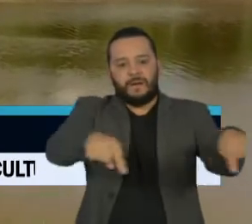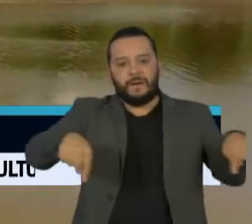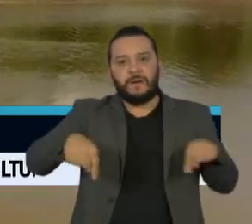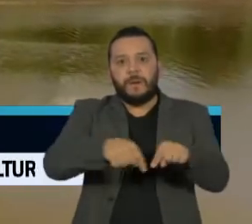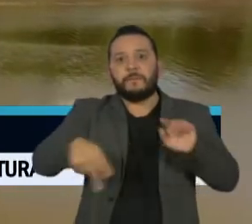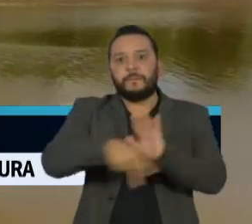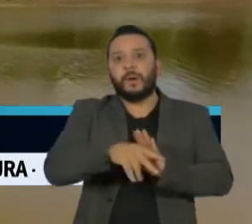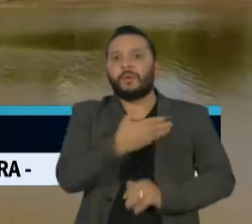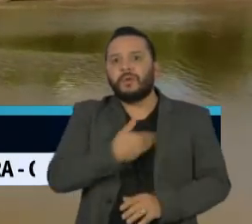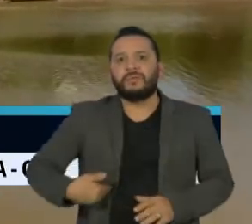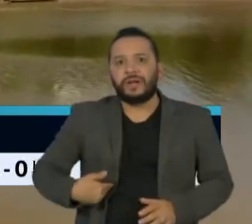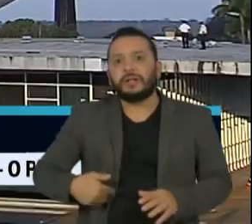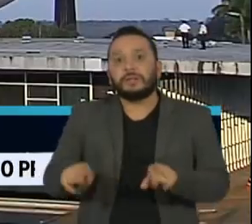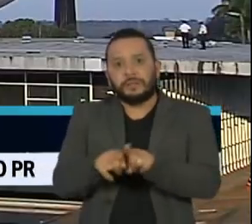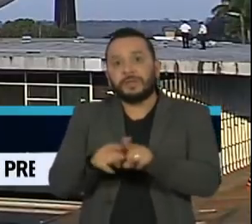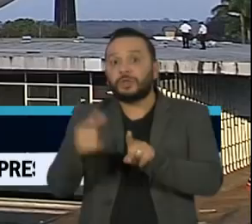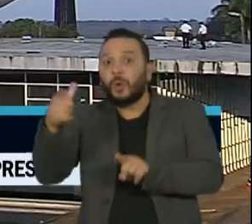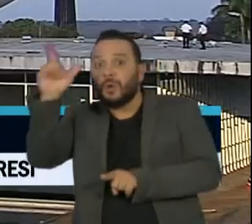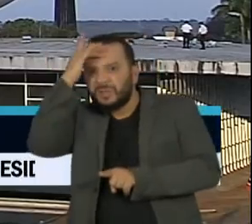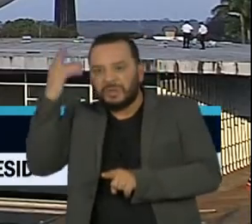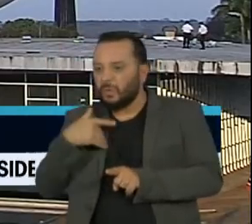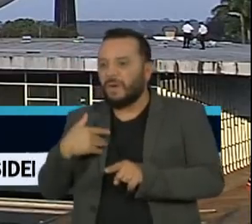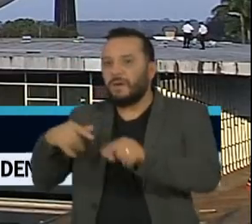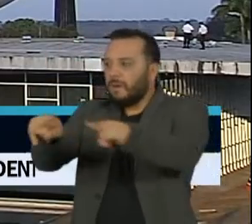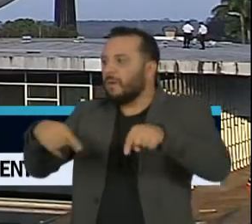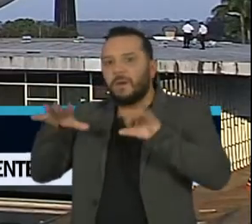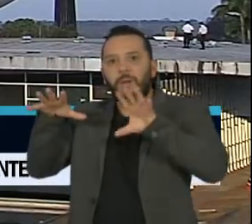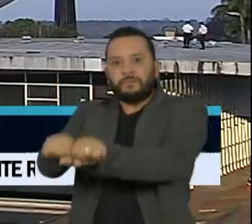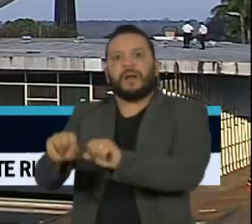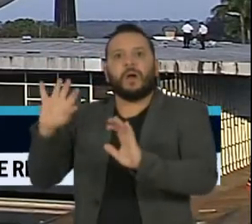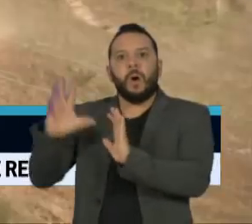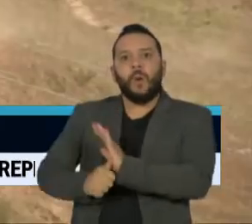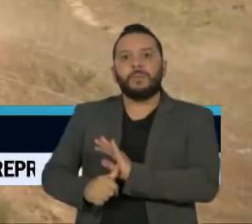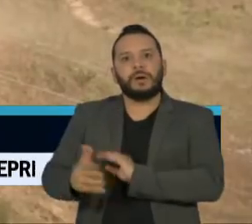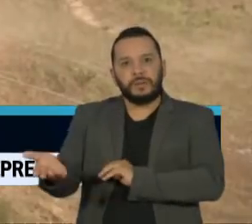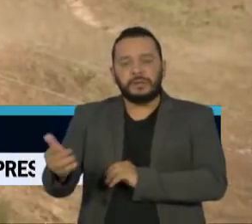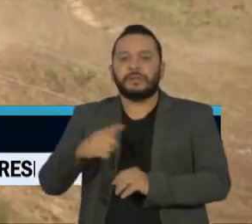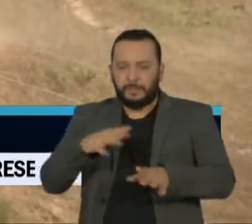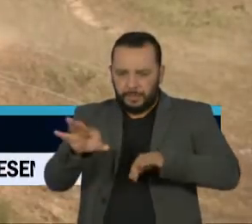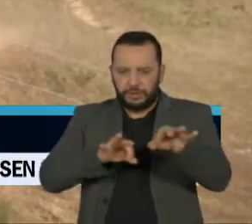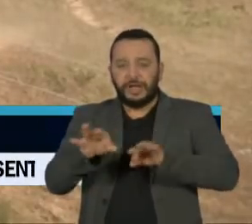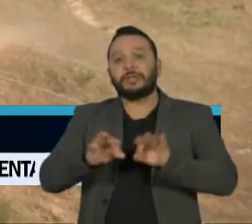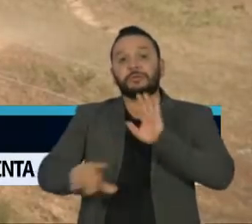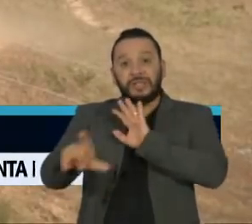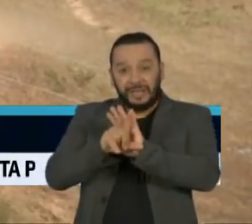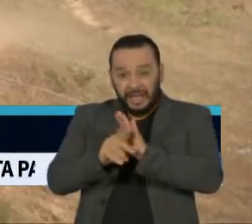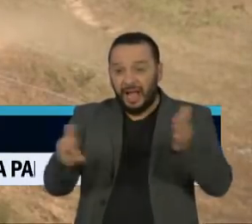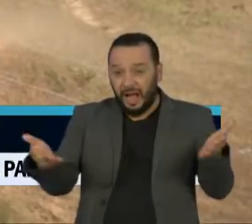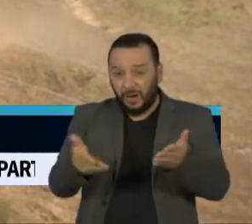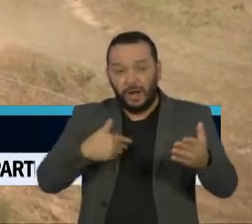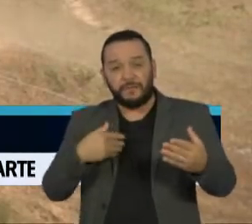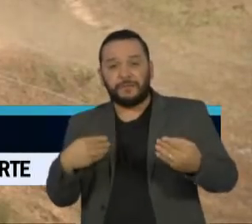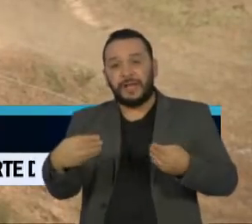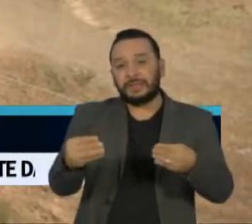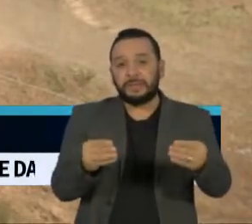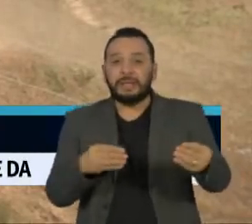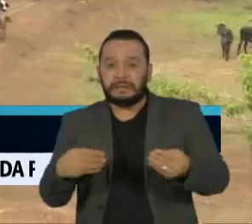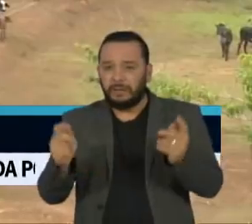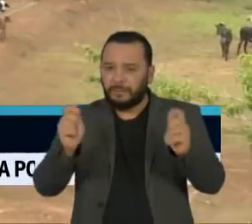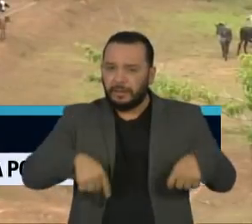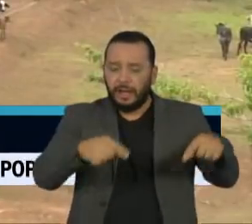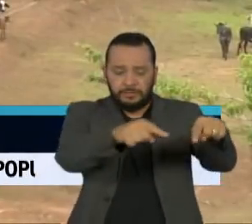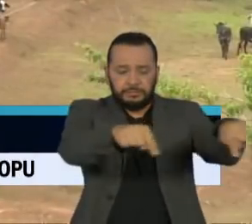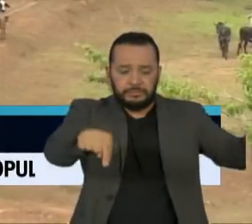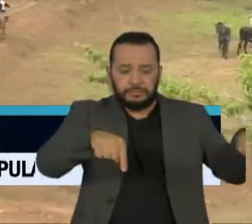públicas ou de terceiros. Um projeto de lei na Câmara dos Deputados prevê facilidades para a regularização fundiária,